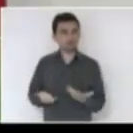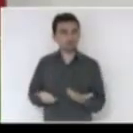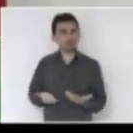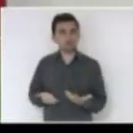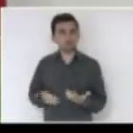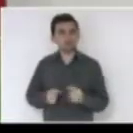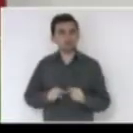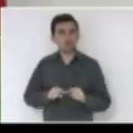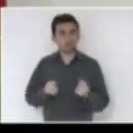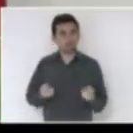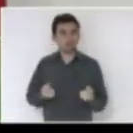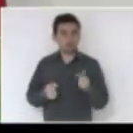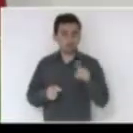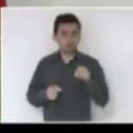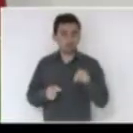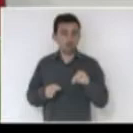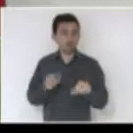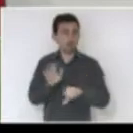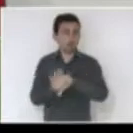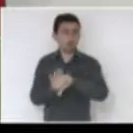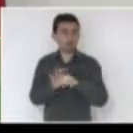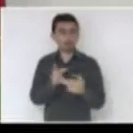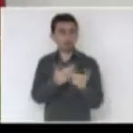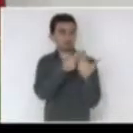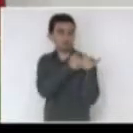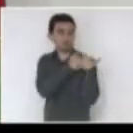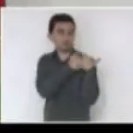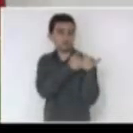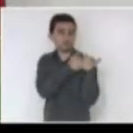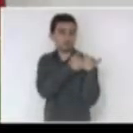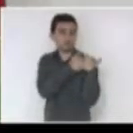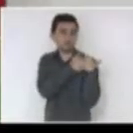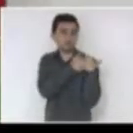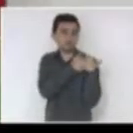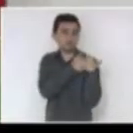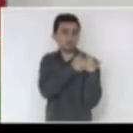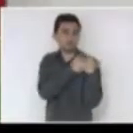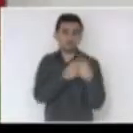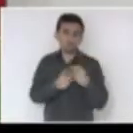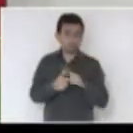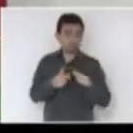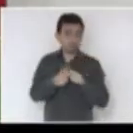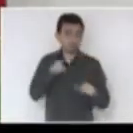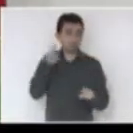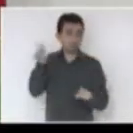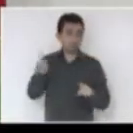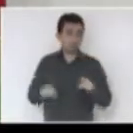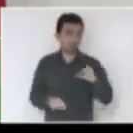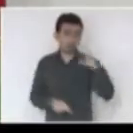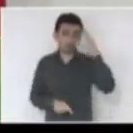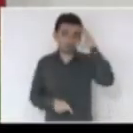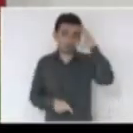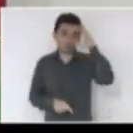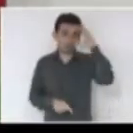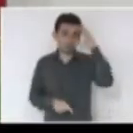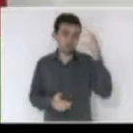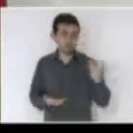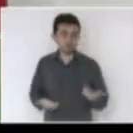Bom, crime de responsabilidade, esse que deu o impeachment da Dilma, Crime de responsabilidade.